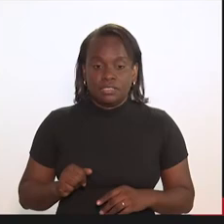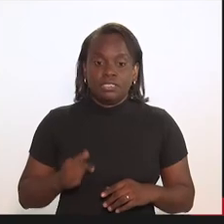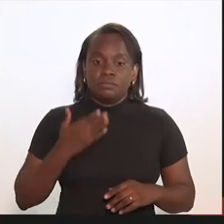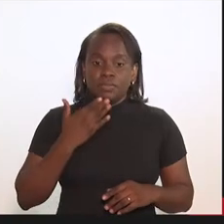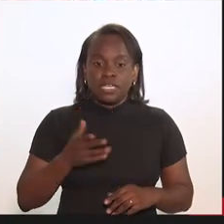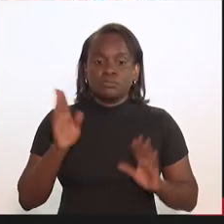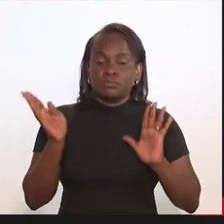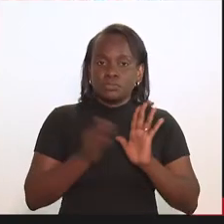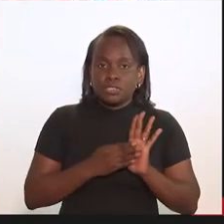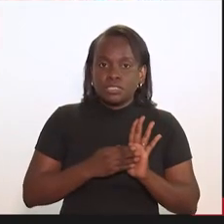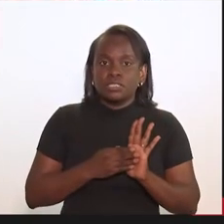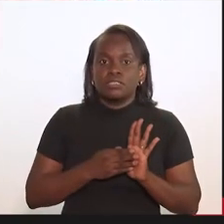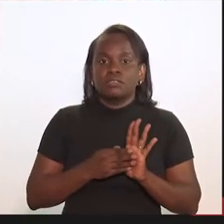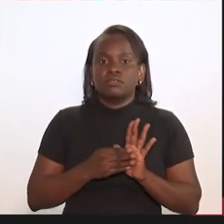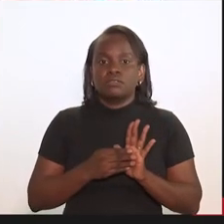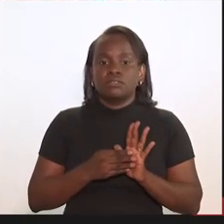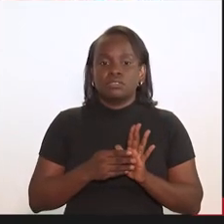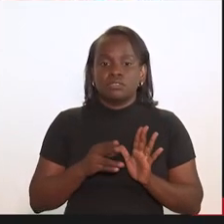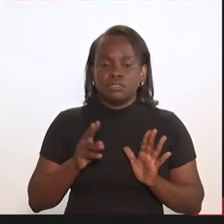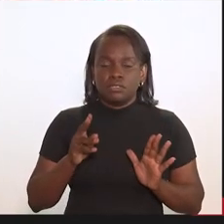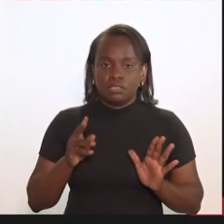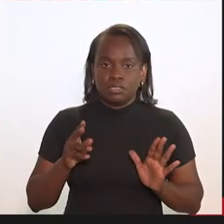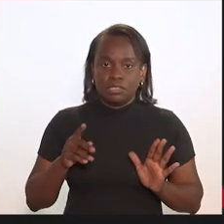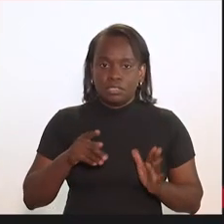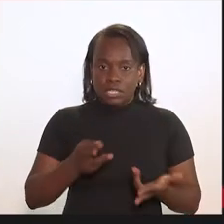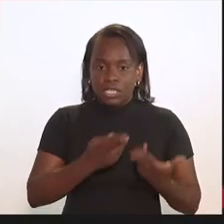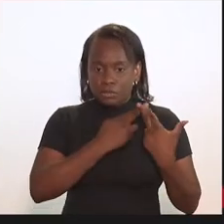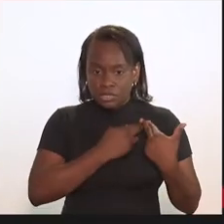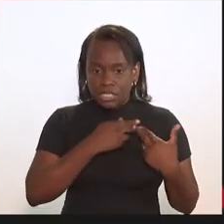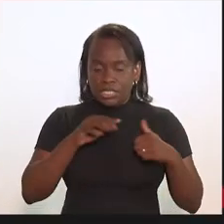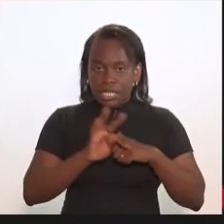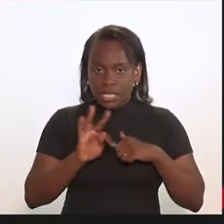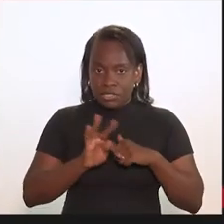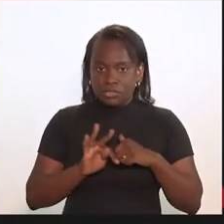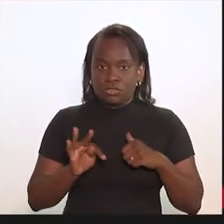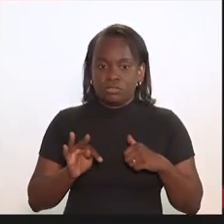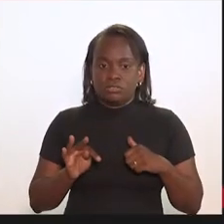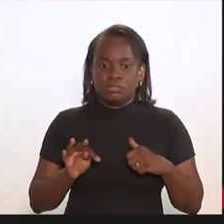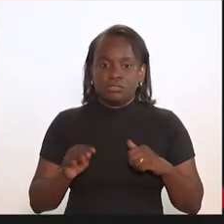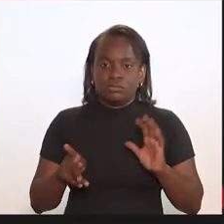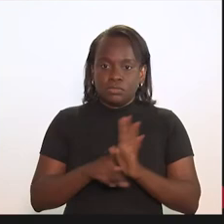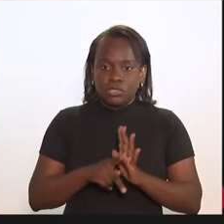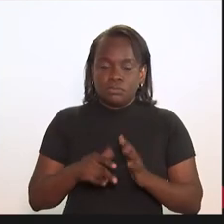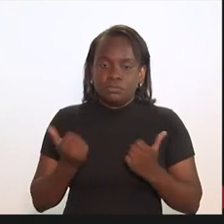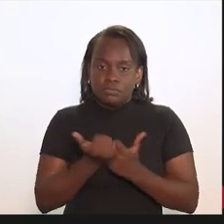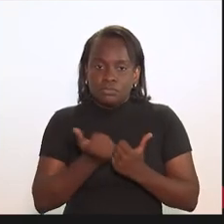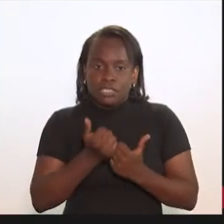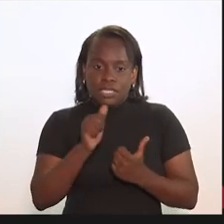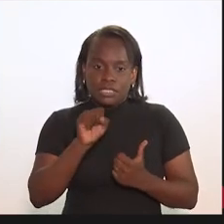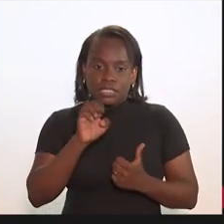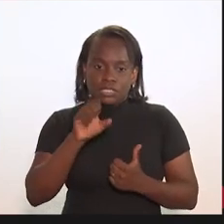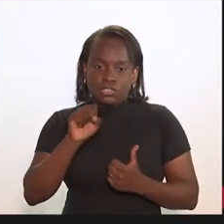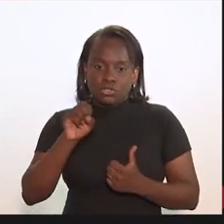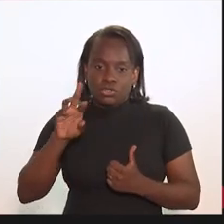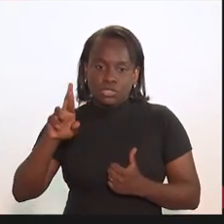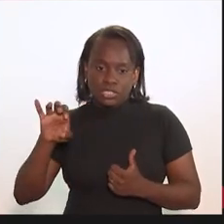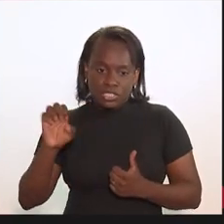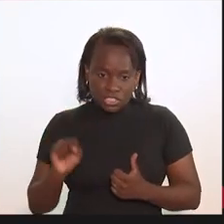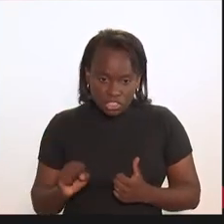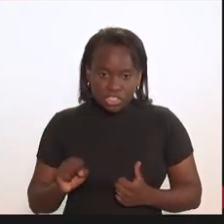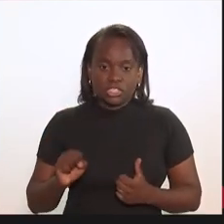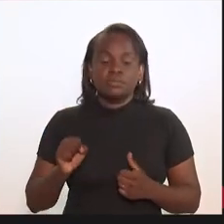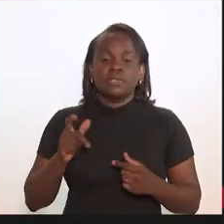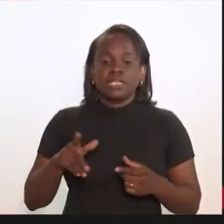pede para incluir os nossos responsáveis técnicos, os assessores, para